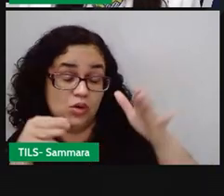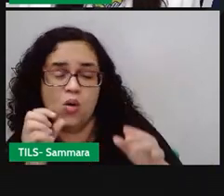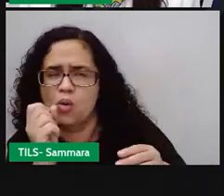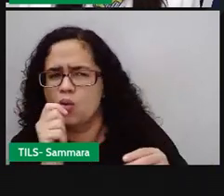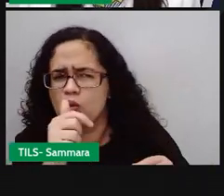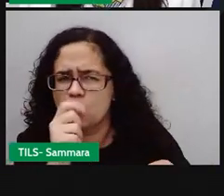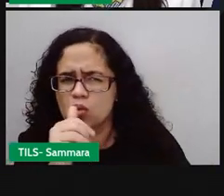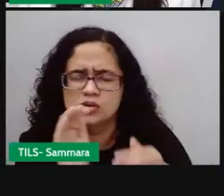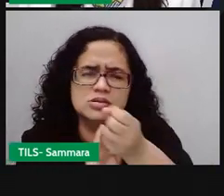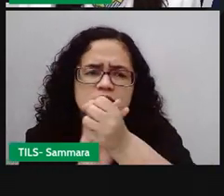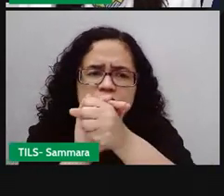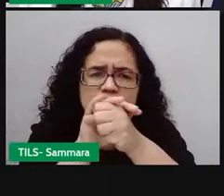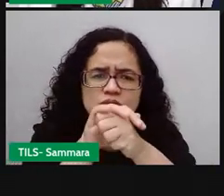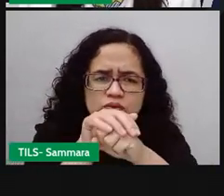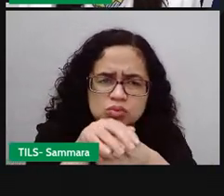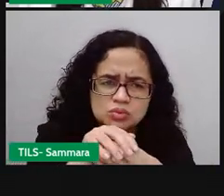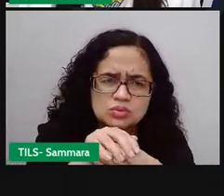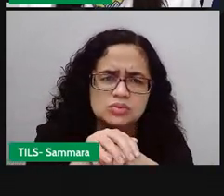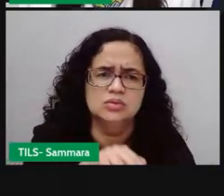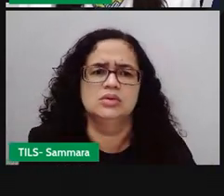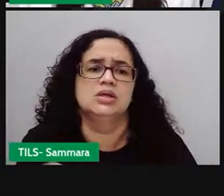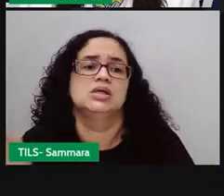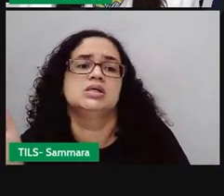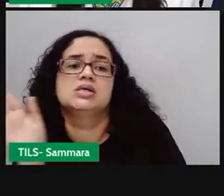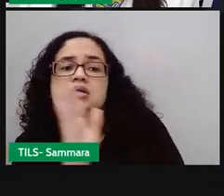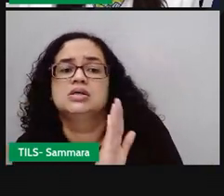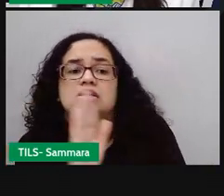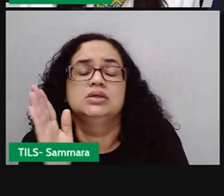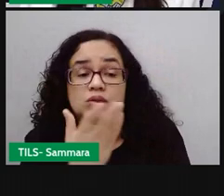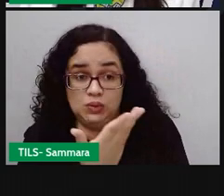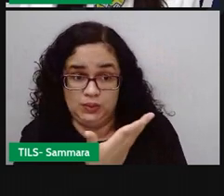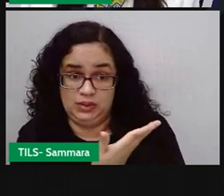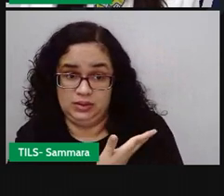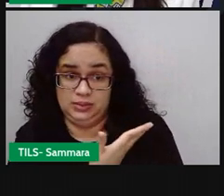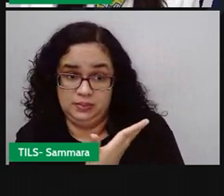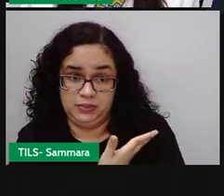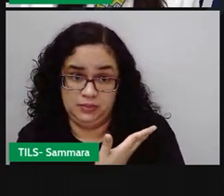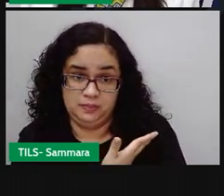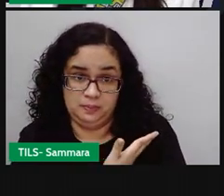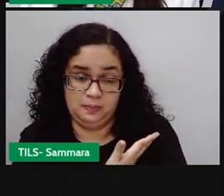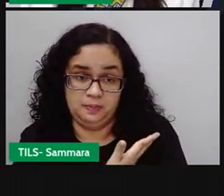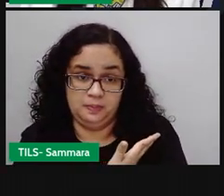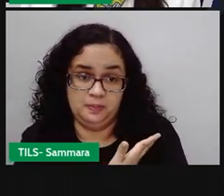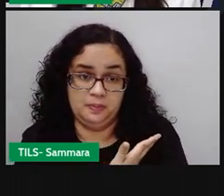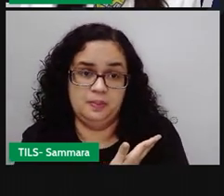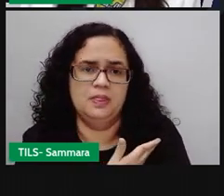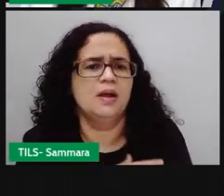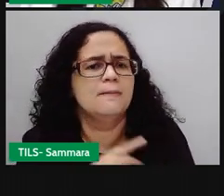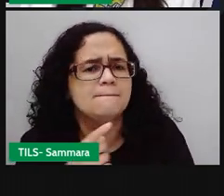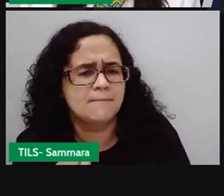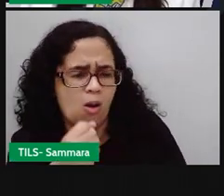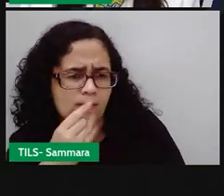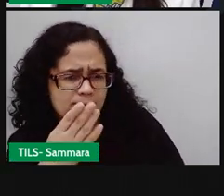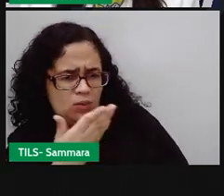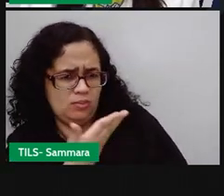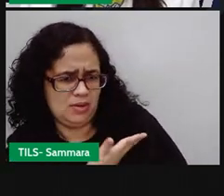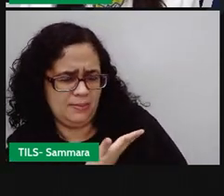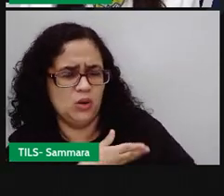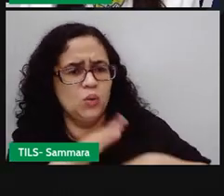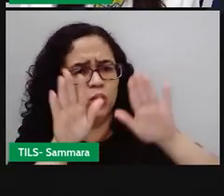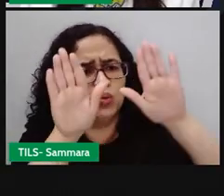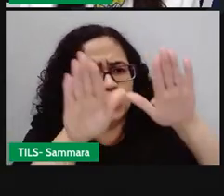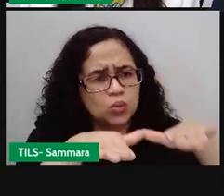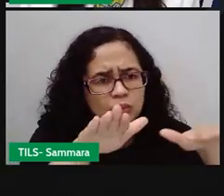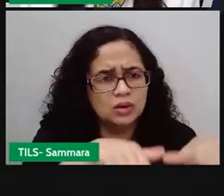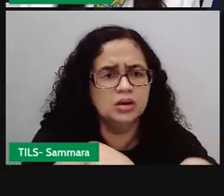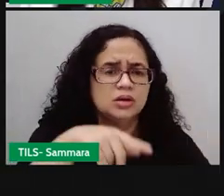de noite, o sapo se despediu do amigo. Olha o que ele diz. Bom, meu caro urubu, vou